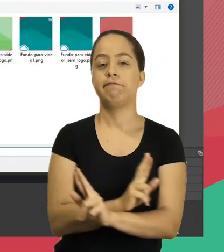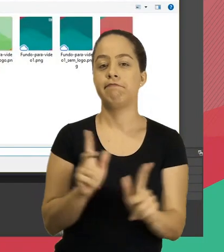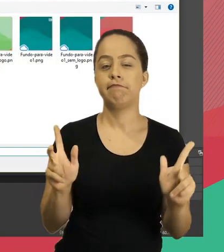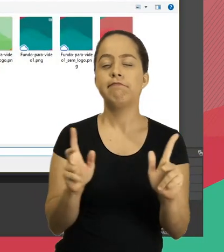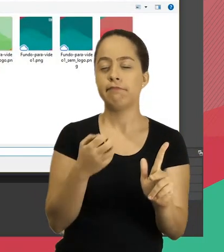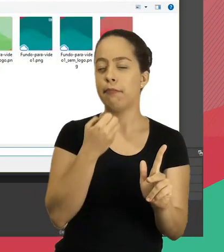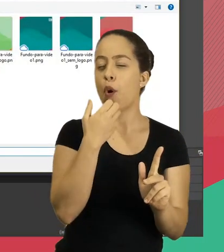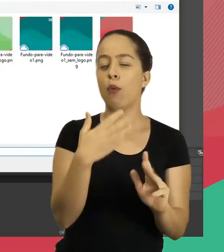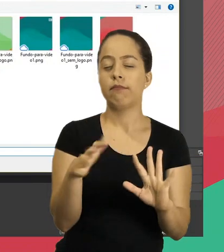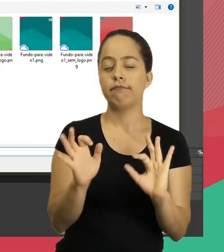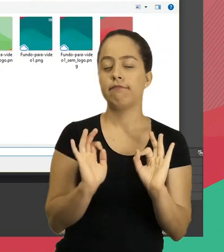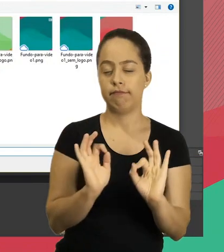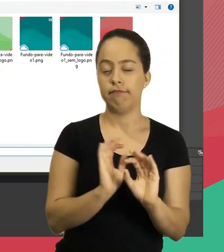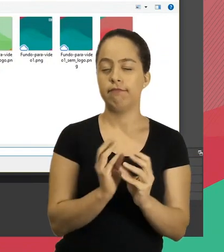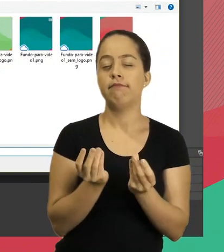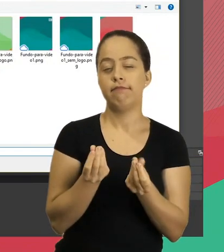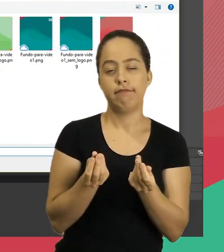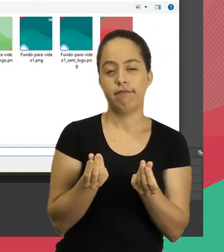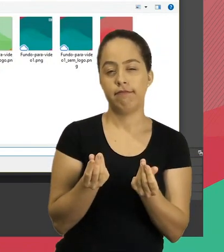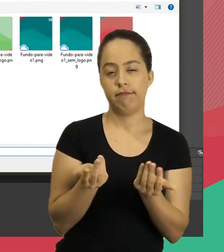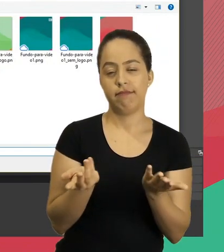Para ficar diferente, né.